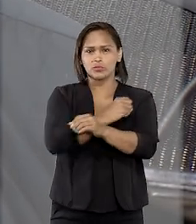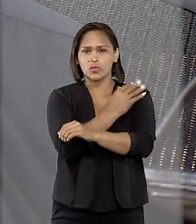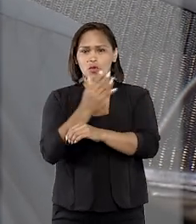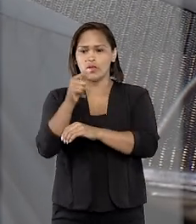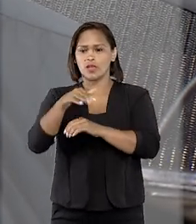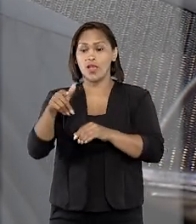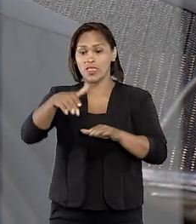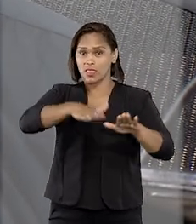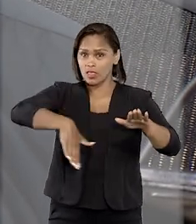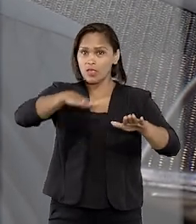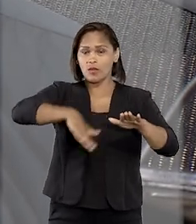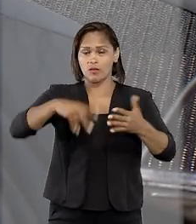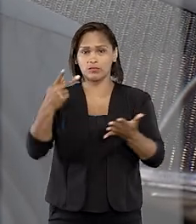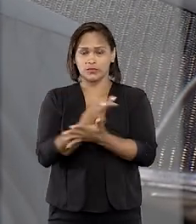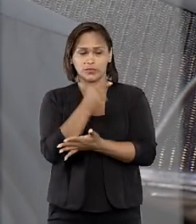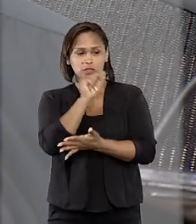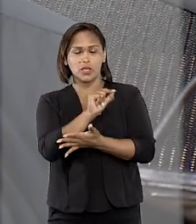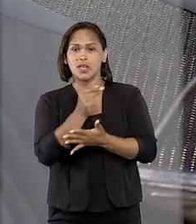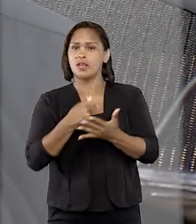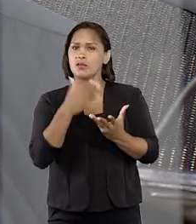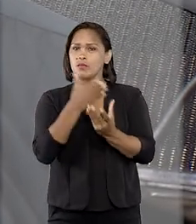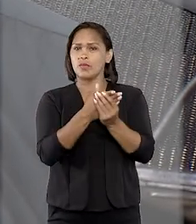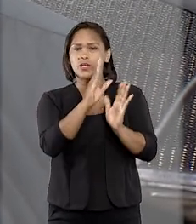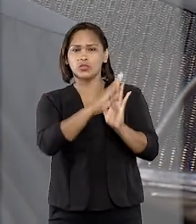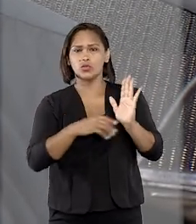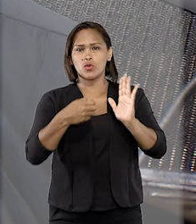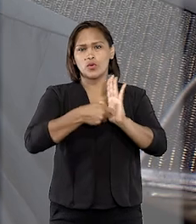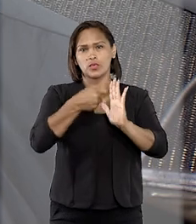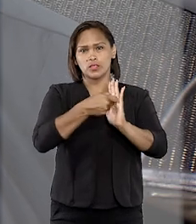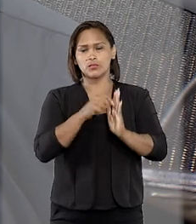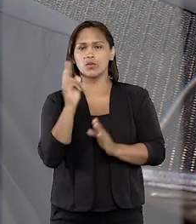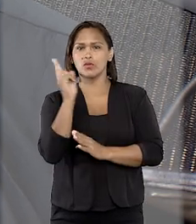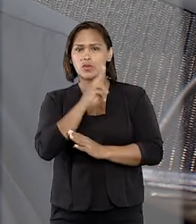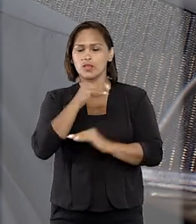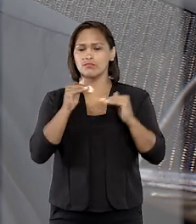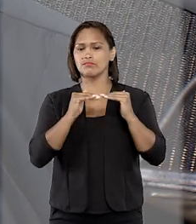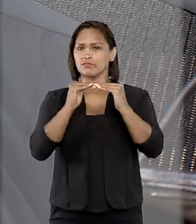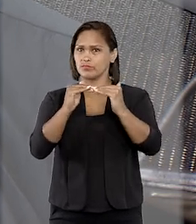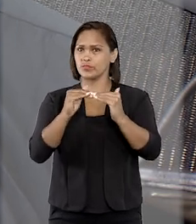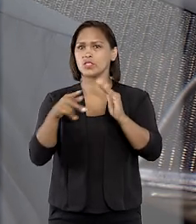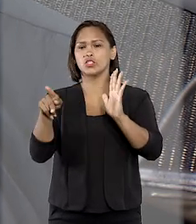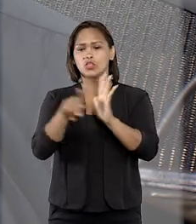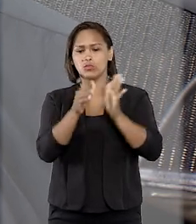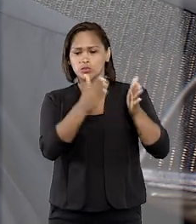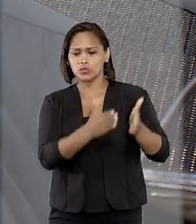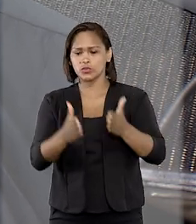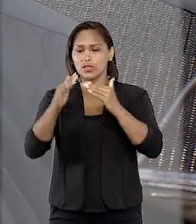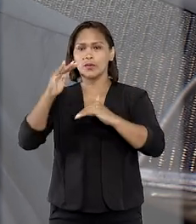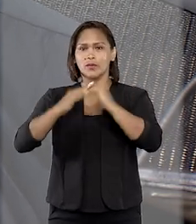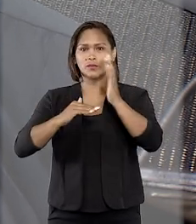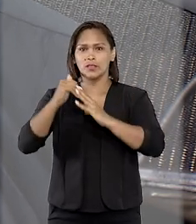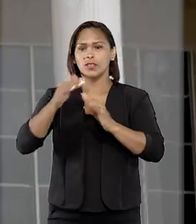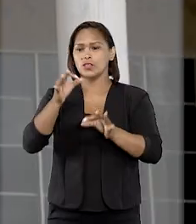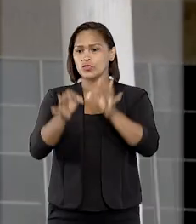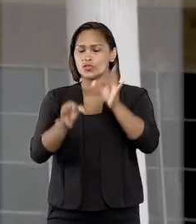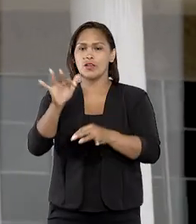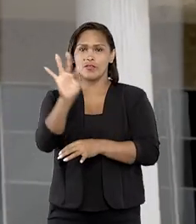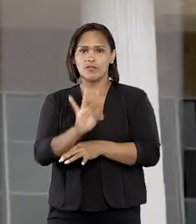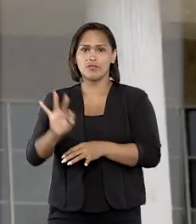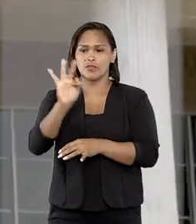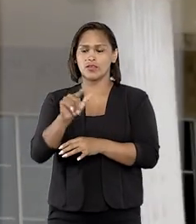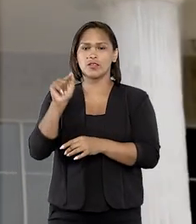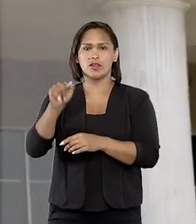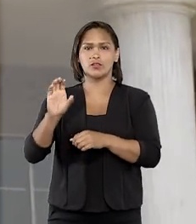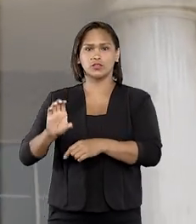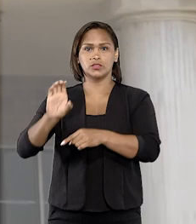ambiental ocorridos naquele ano e, para os requerimentos de urgência, estabeleceu provisoriamente a competência da Justiça